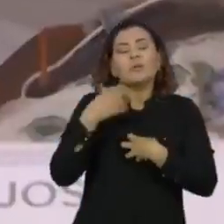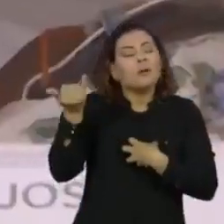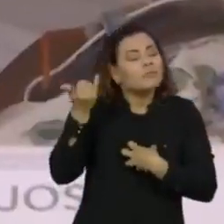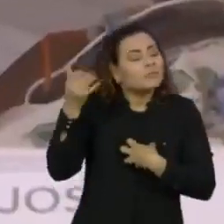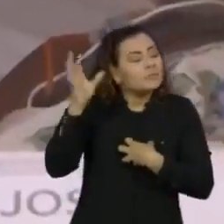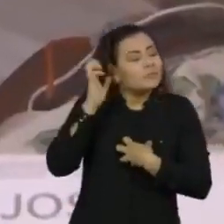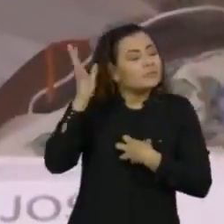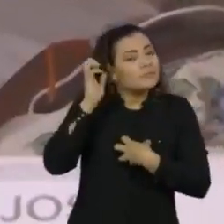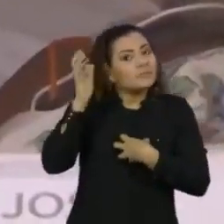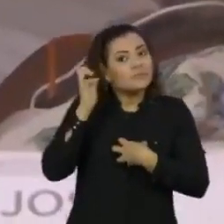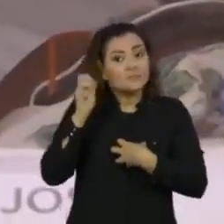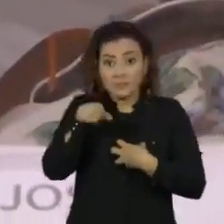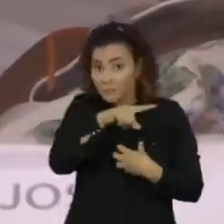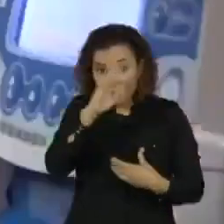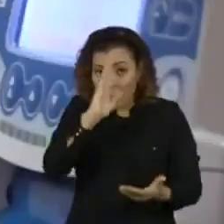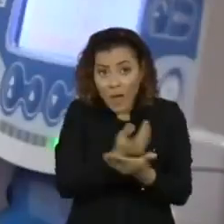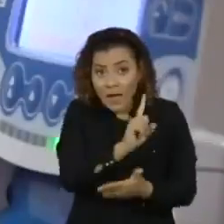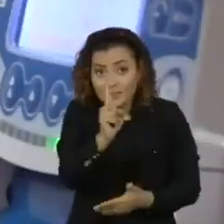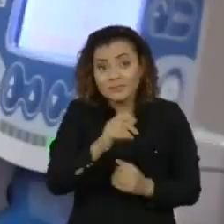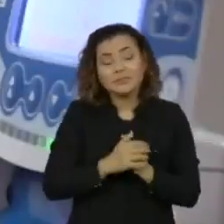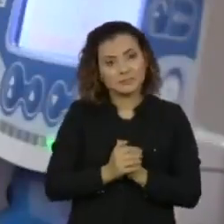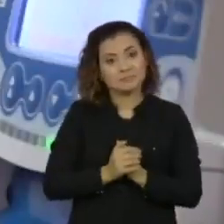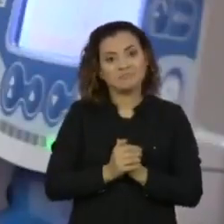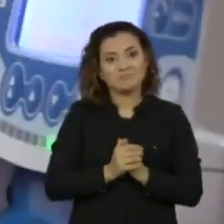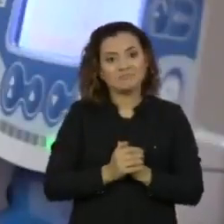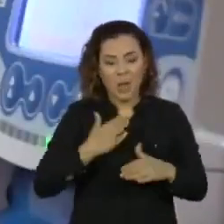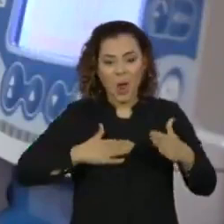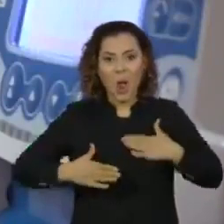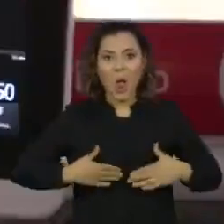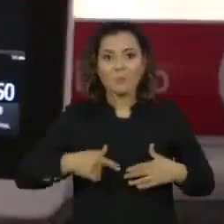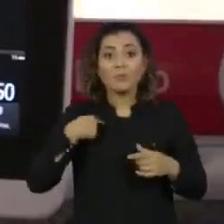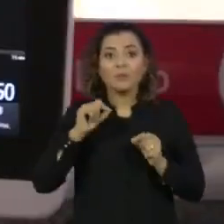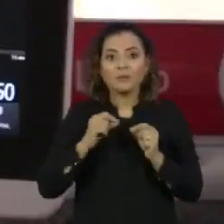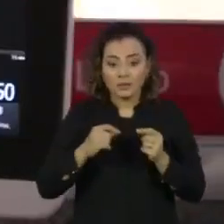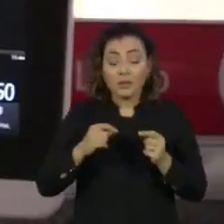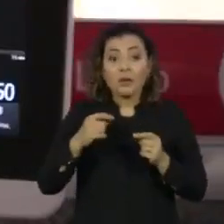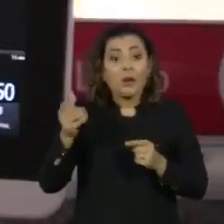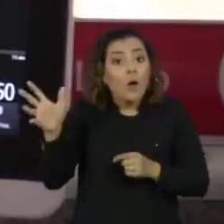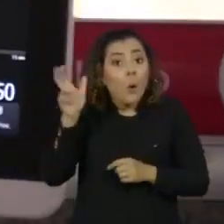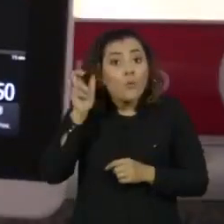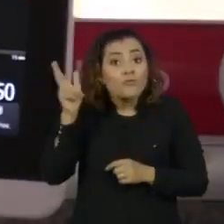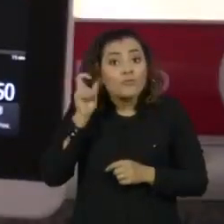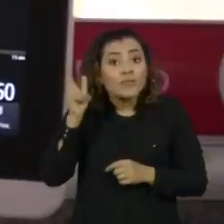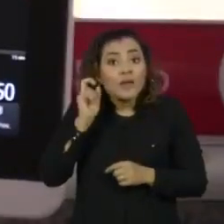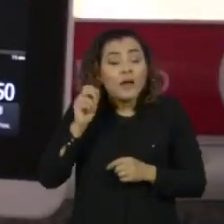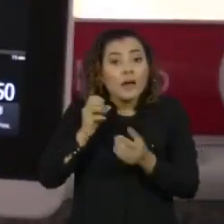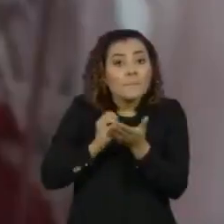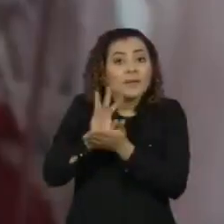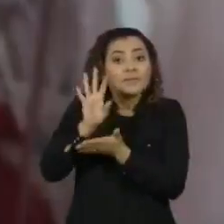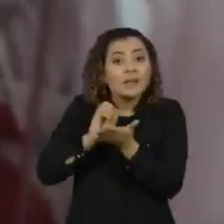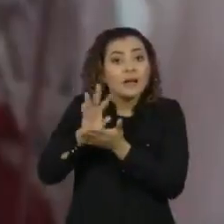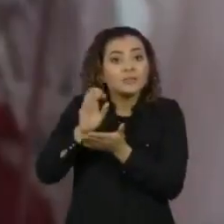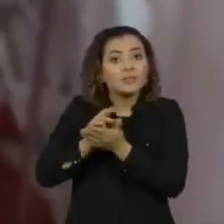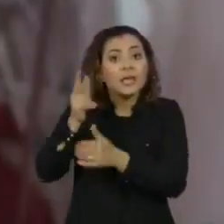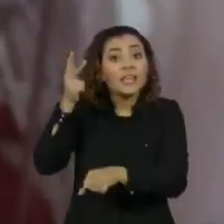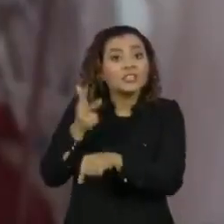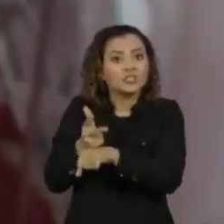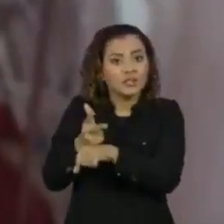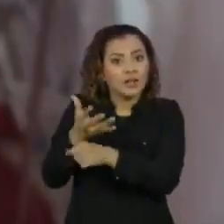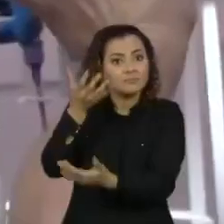áudios. Para quem não acredita, as respostas físicas do Carlos quando ouvia essas mensagens foram